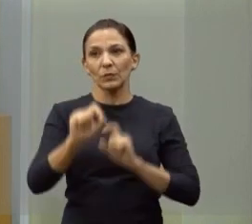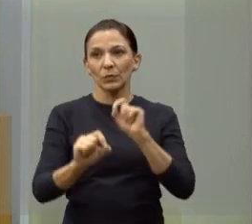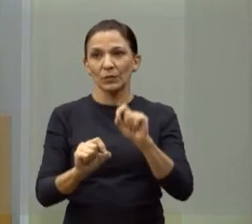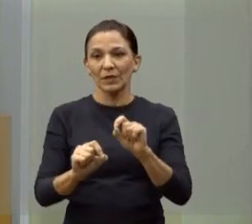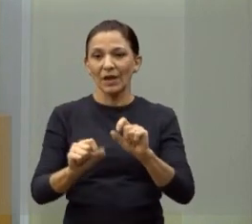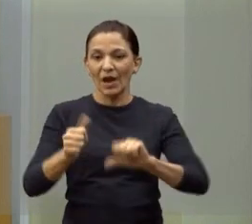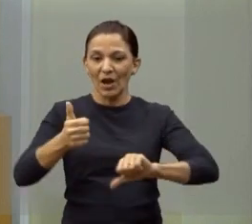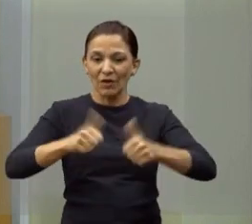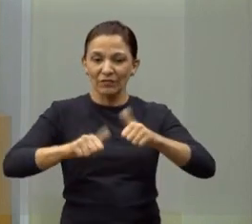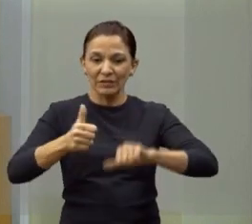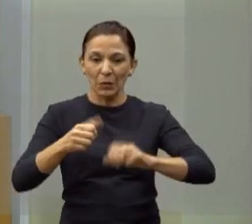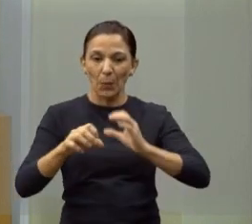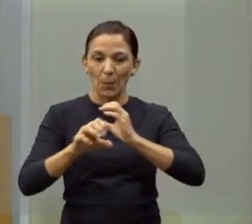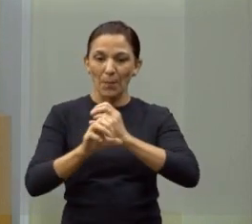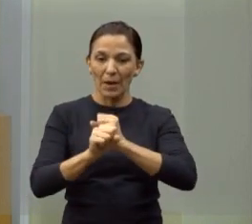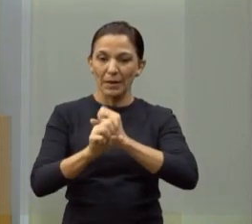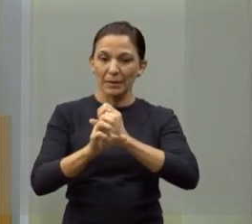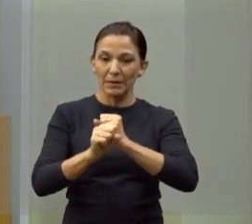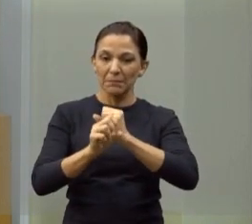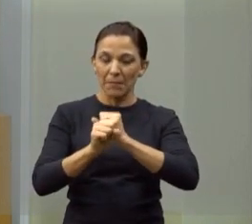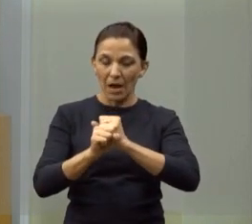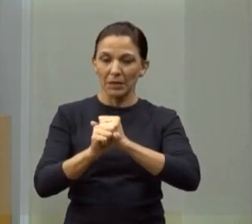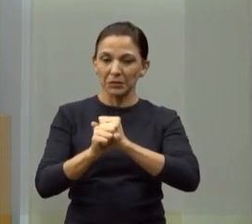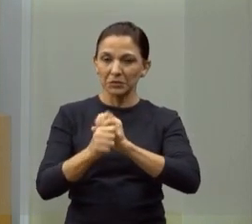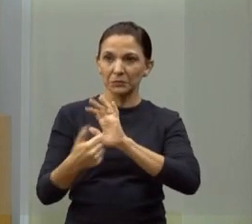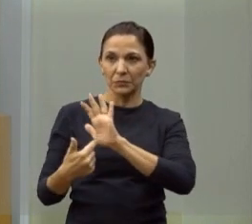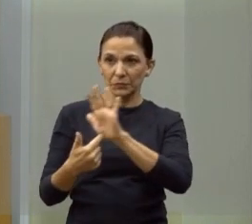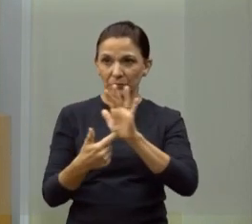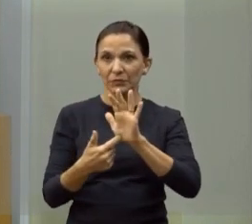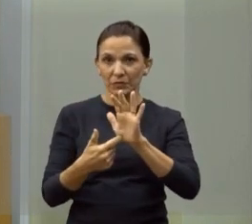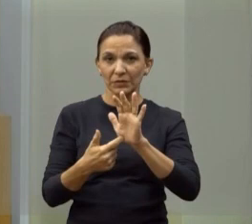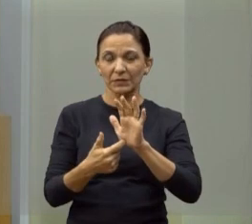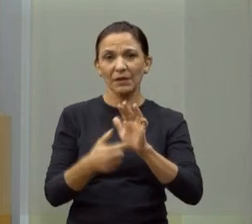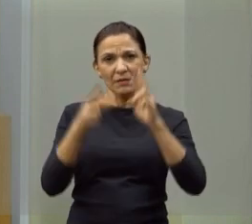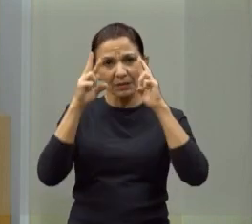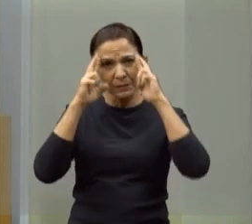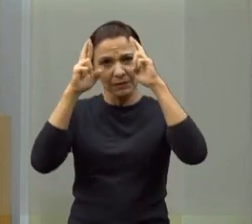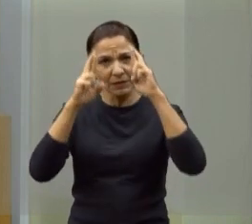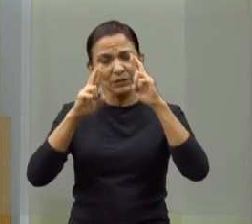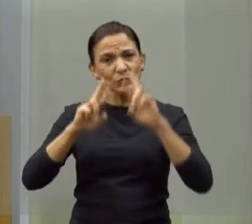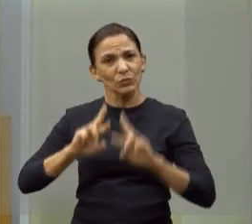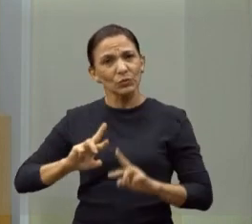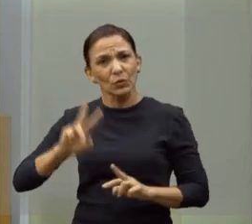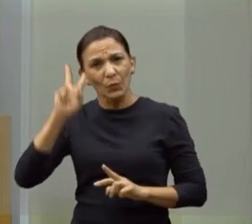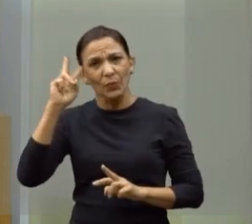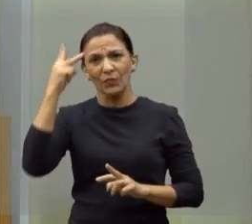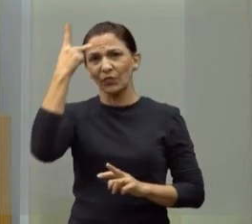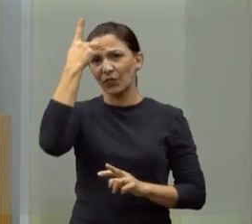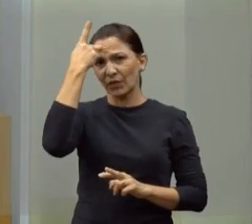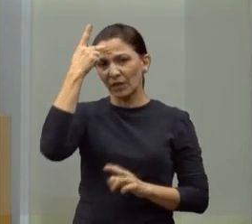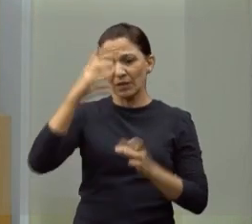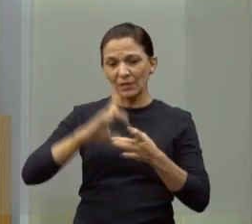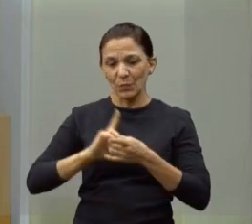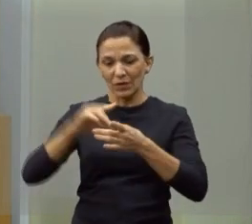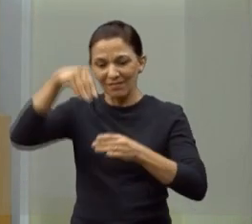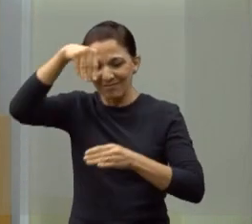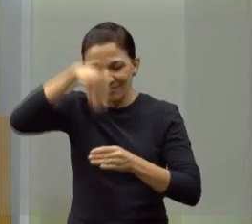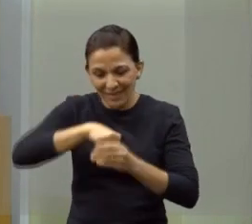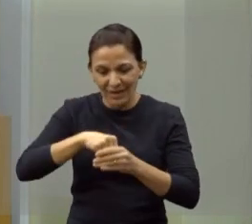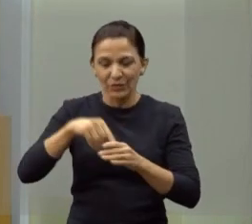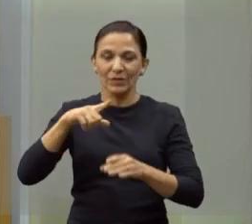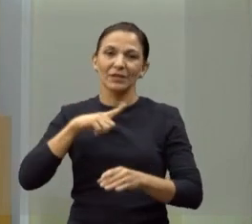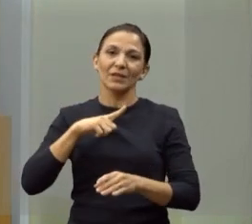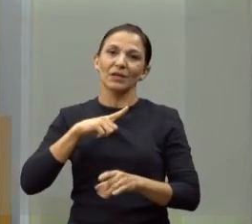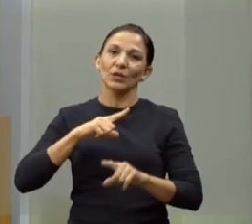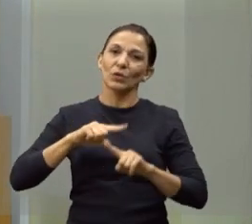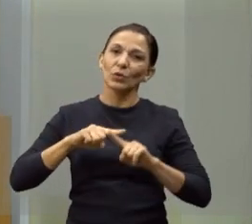de uma análise matemática, e aí, respeitando o contraditório e a democracia presente dentro desse espaço, não tem